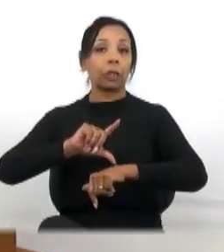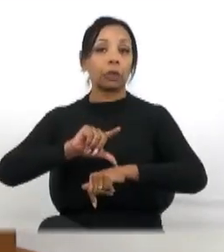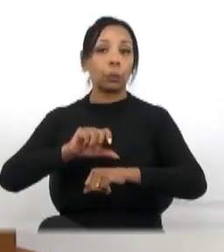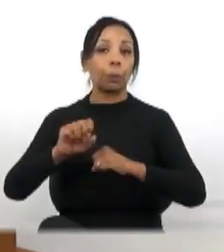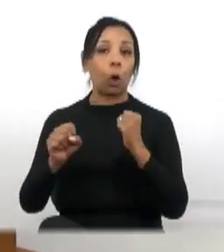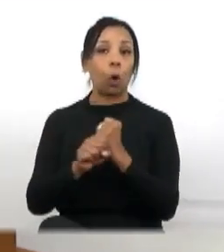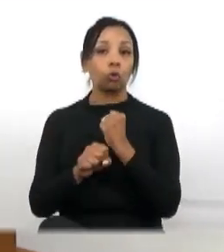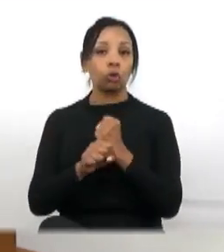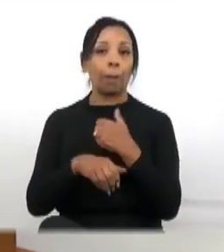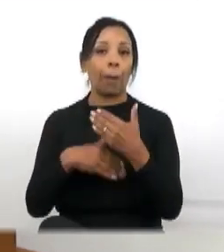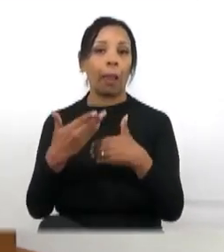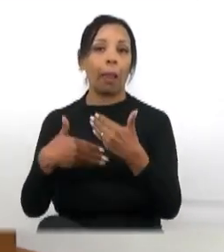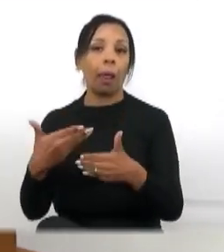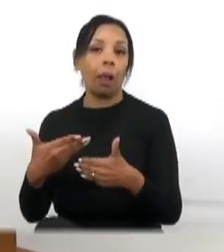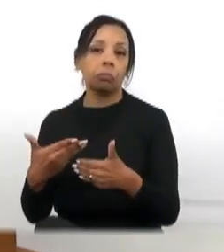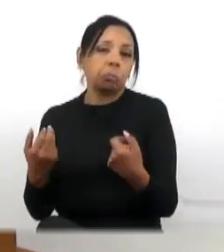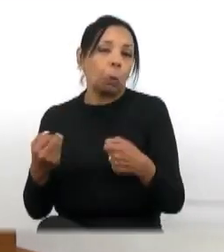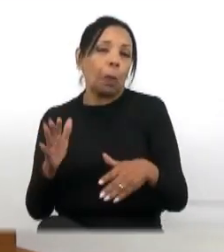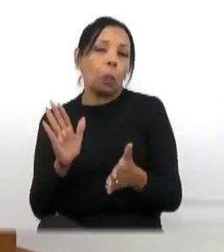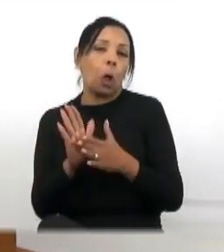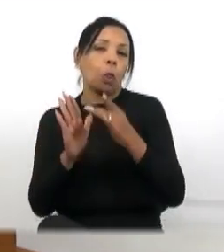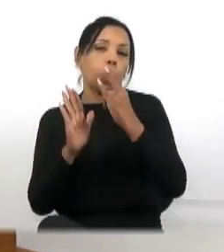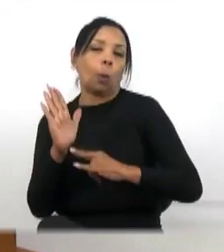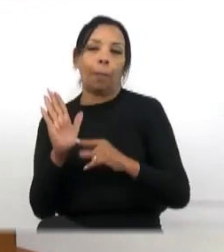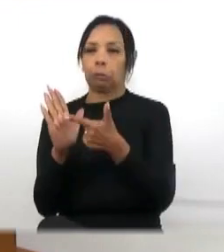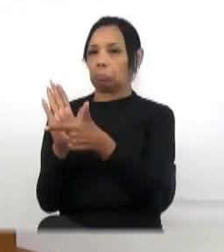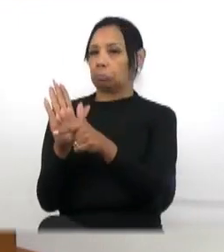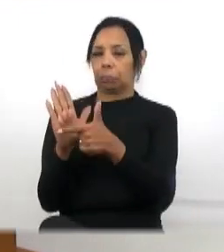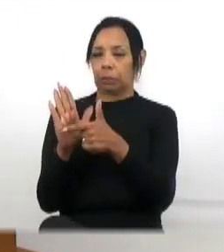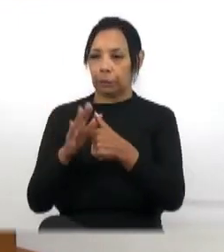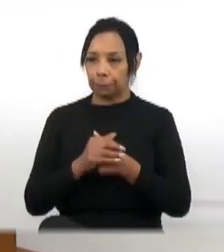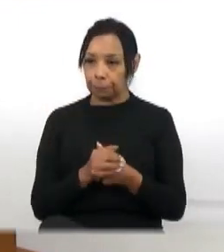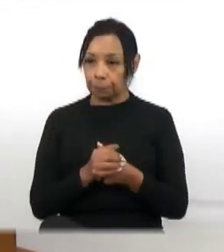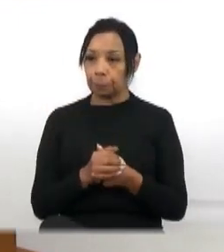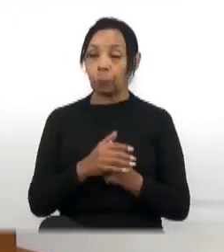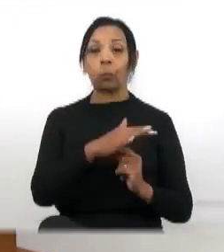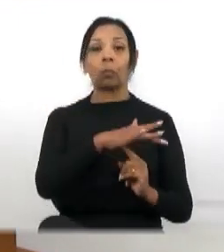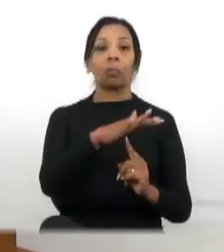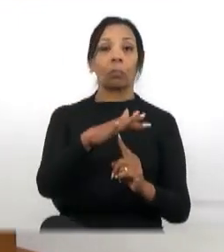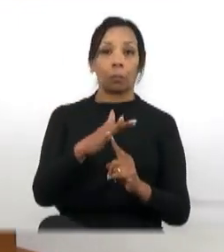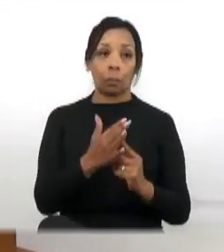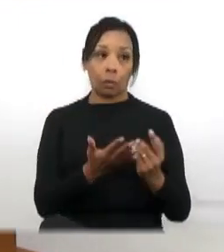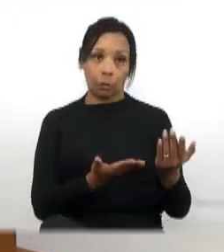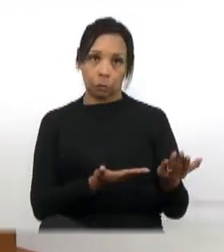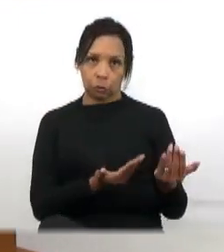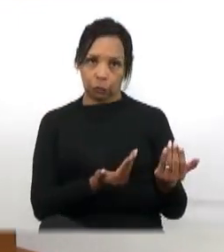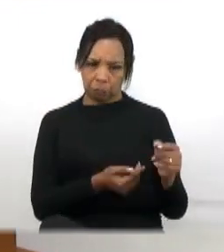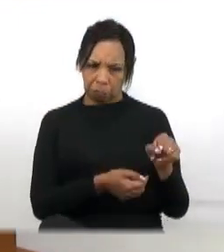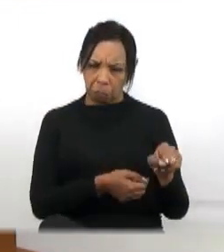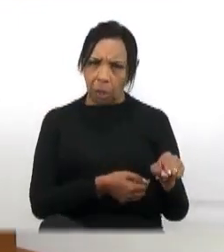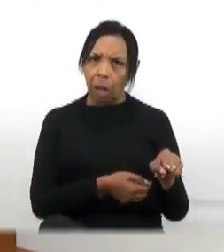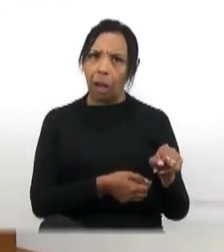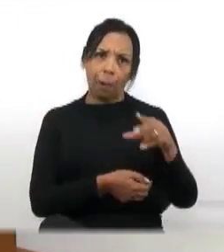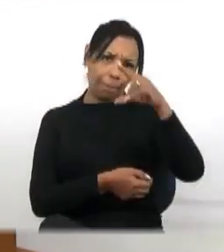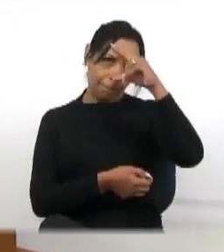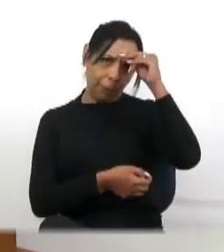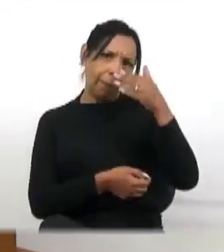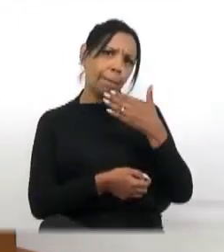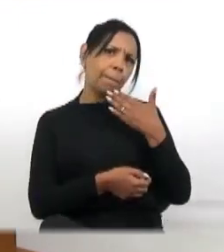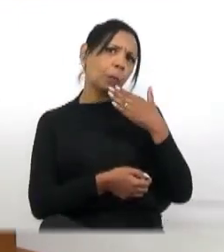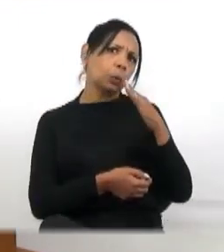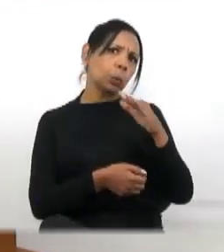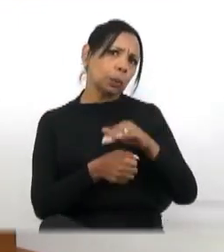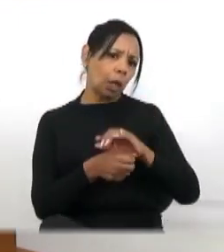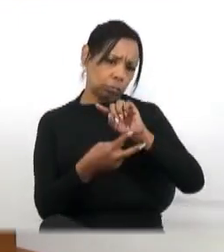você também não precisa apresentar documento nenhum. Parque da Juventude. Achei estranho, a prefeitura solicitou por duas vezes